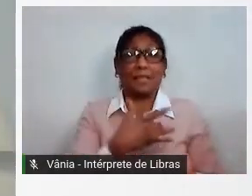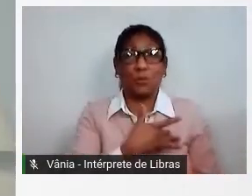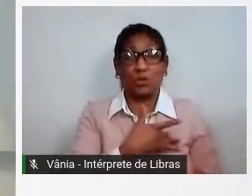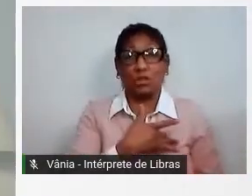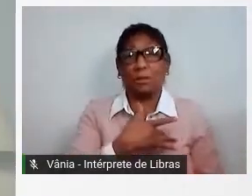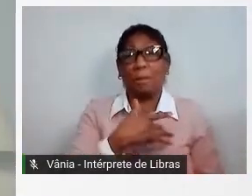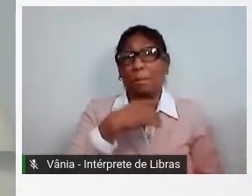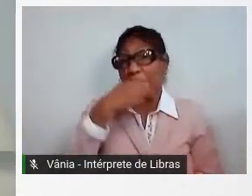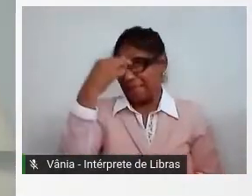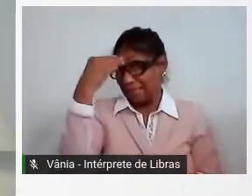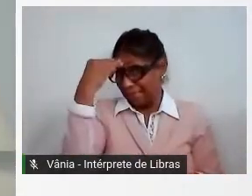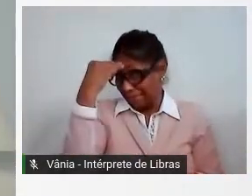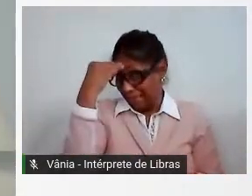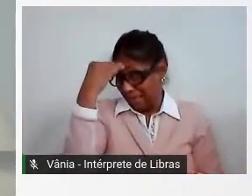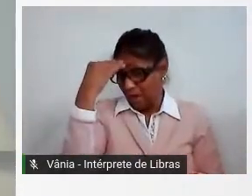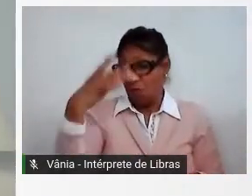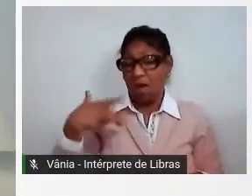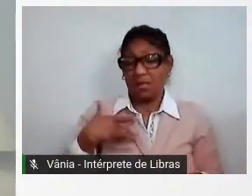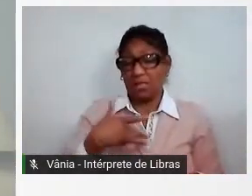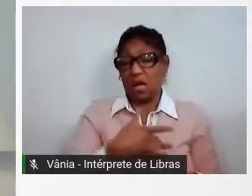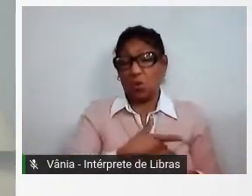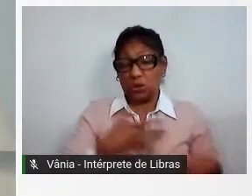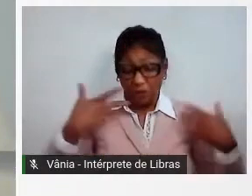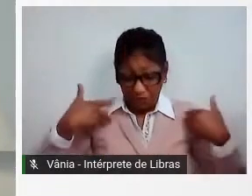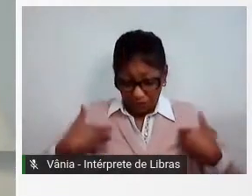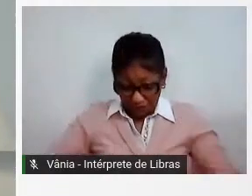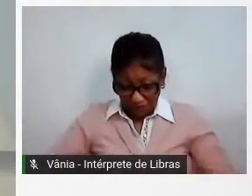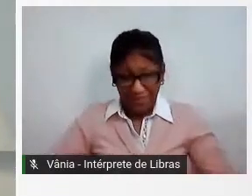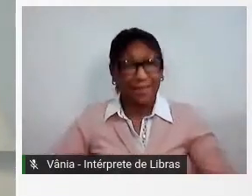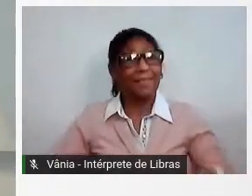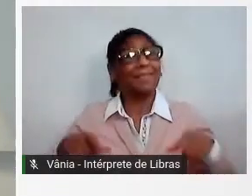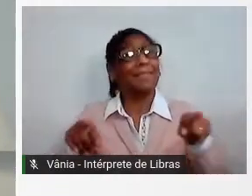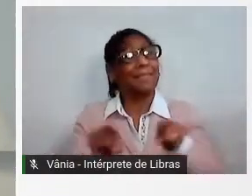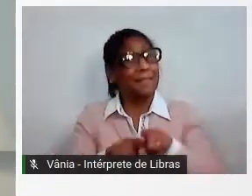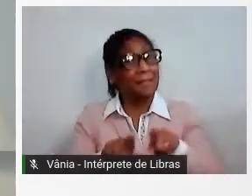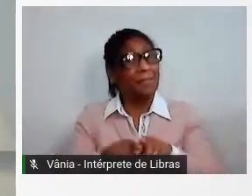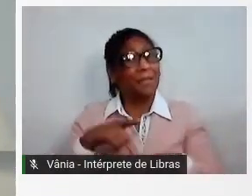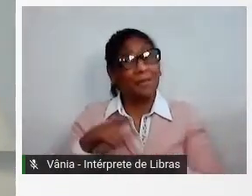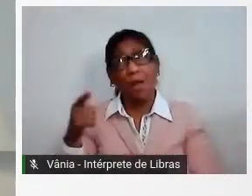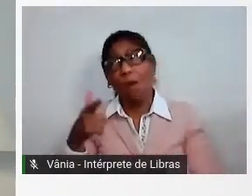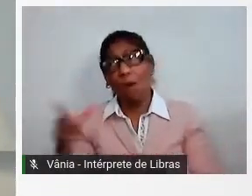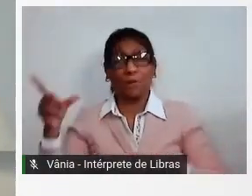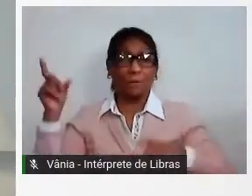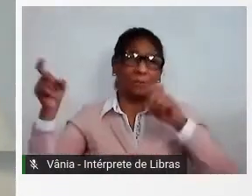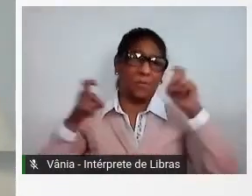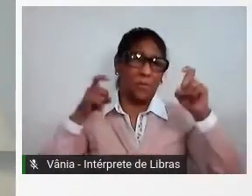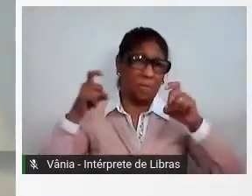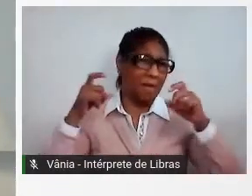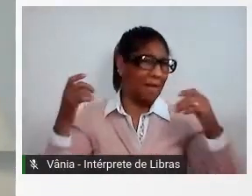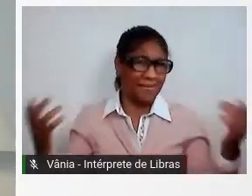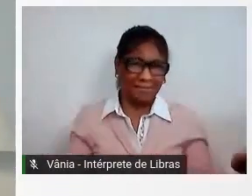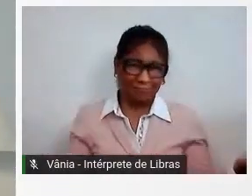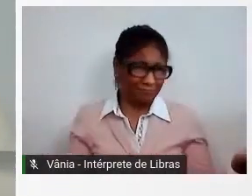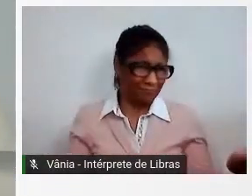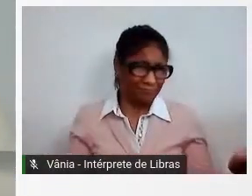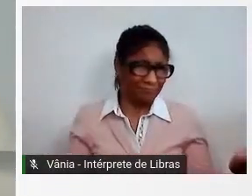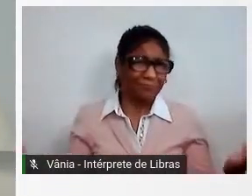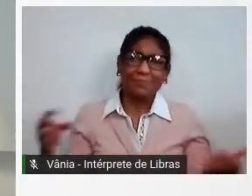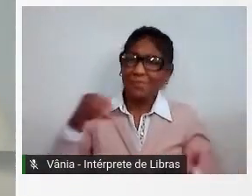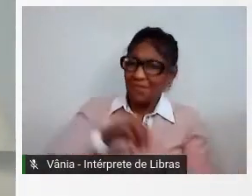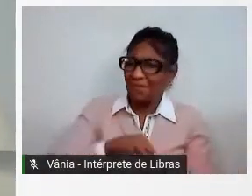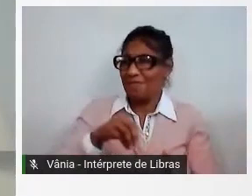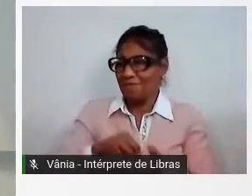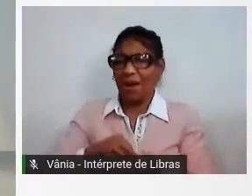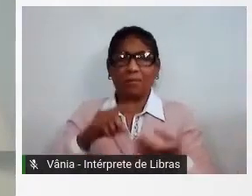saúde física das crianças, também são preocupantes pela ausência desses